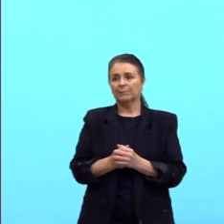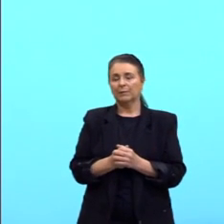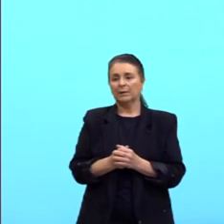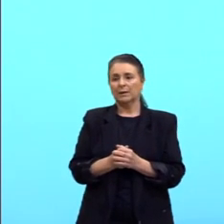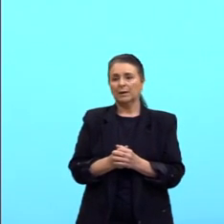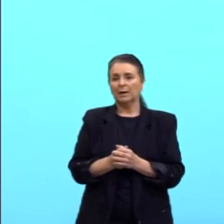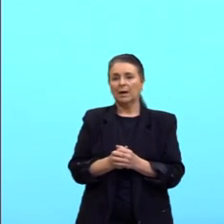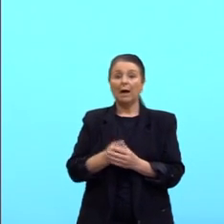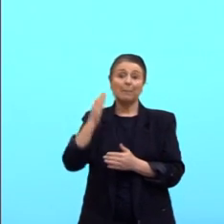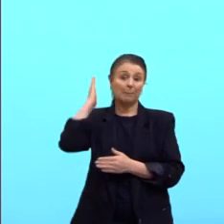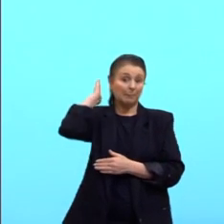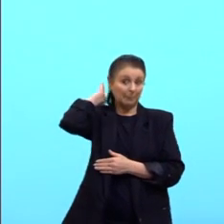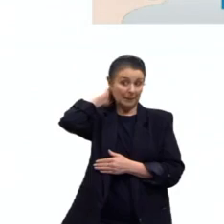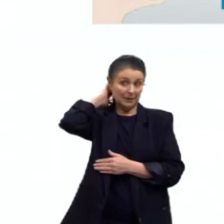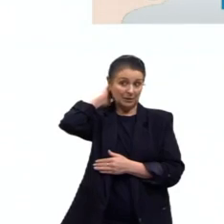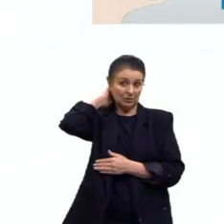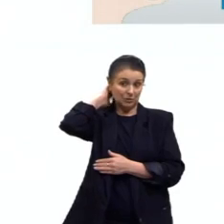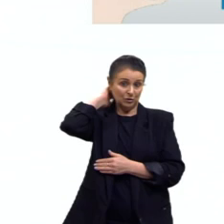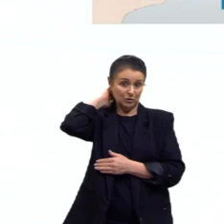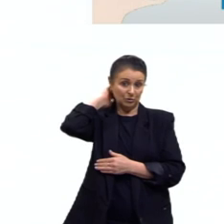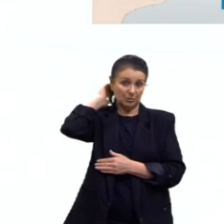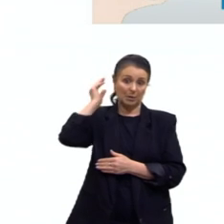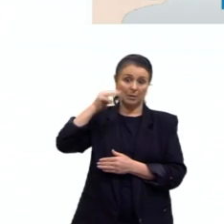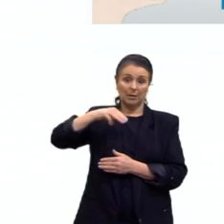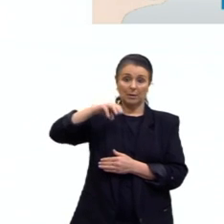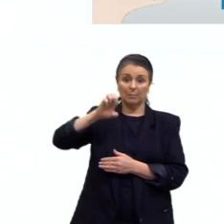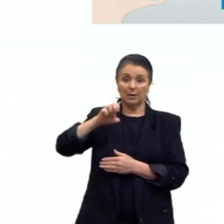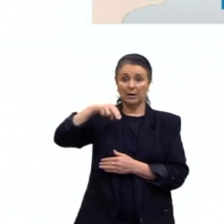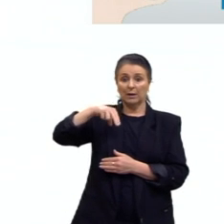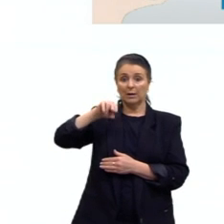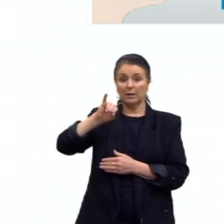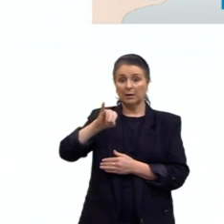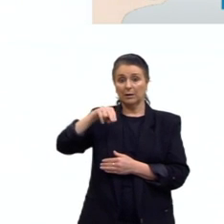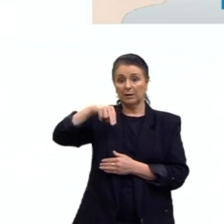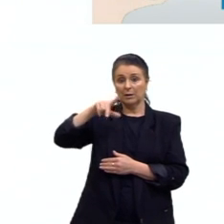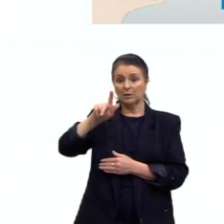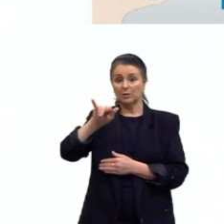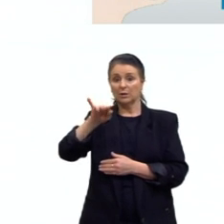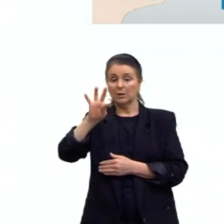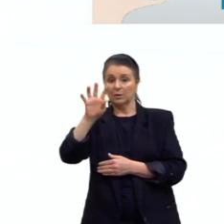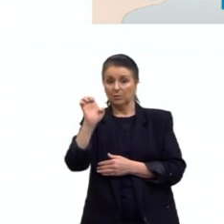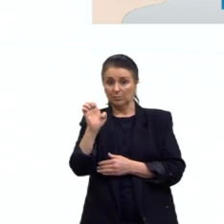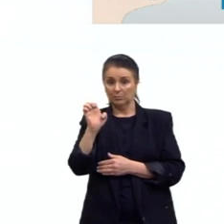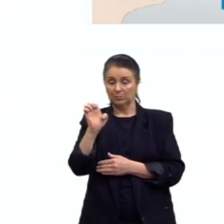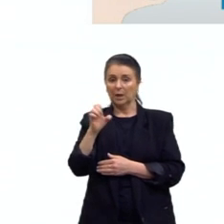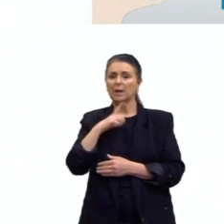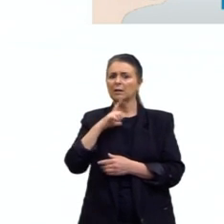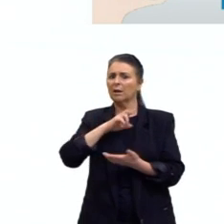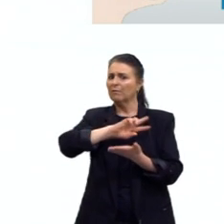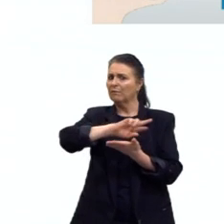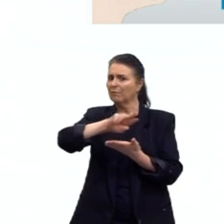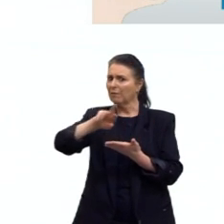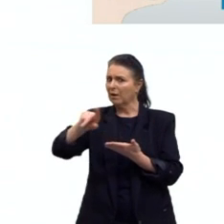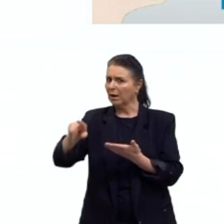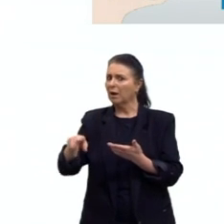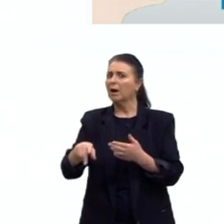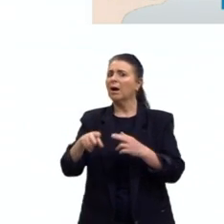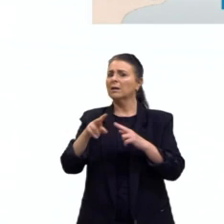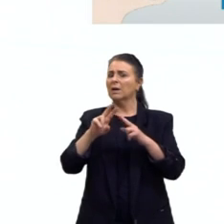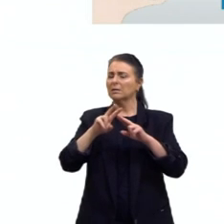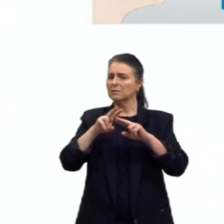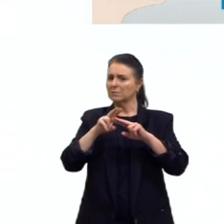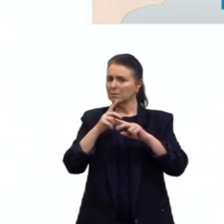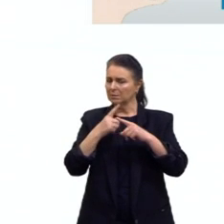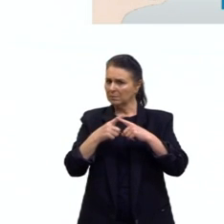A meningite pode ser causada por vírus, por bactérias e também por fungos, gente. E a transmissão também é pelo